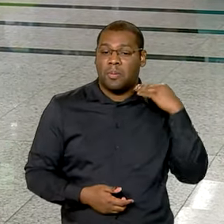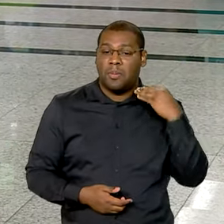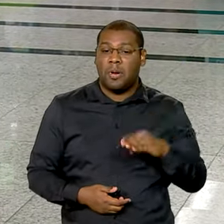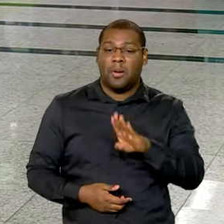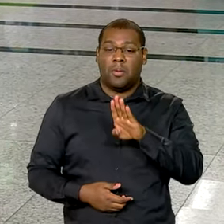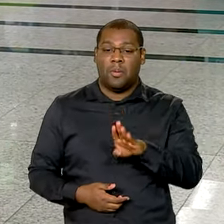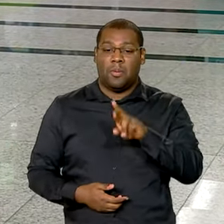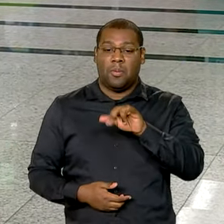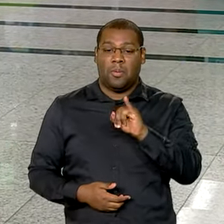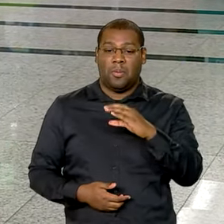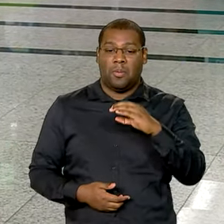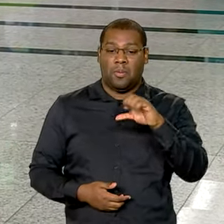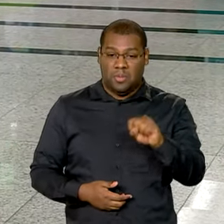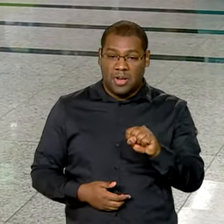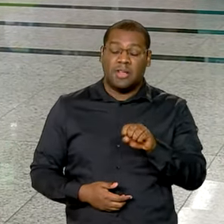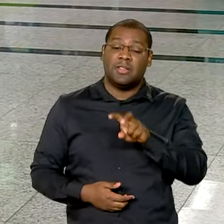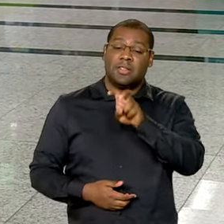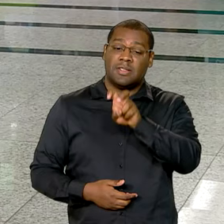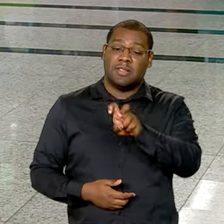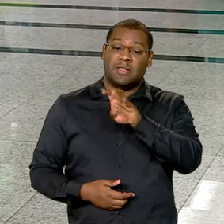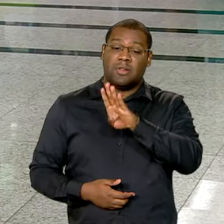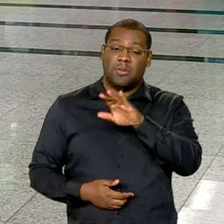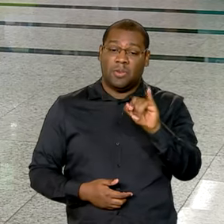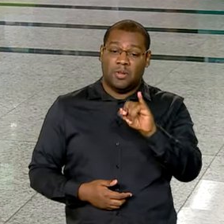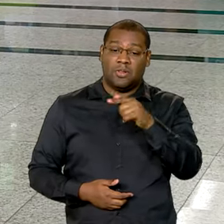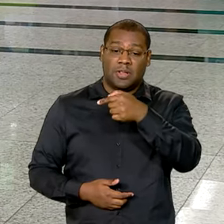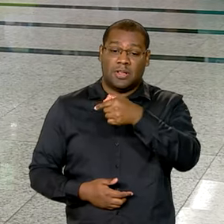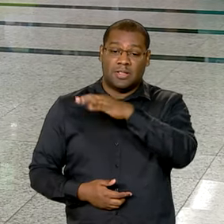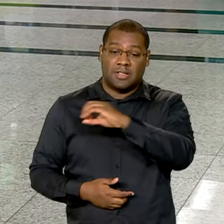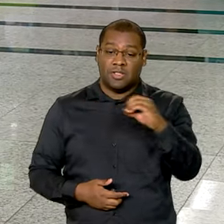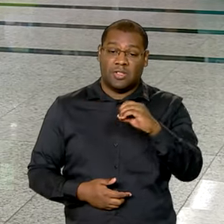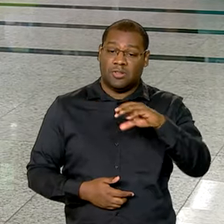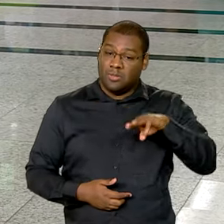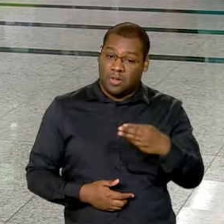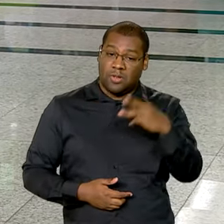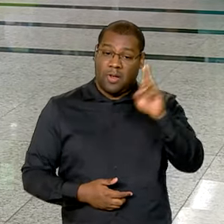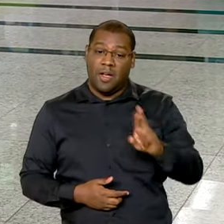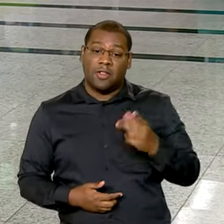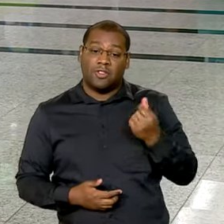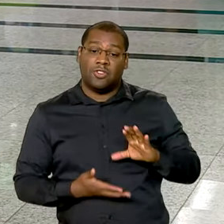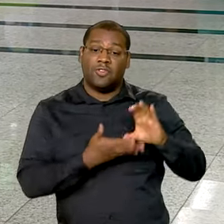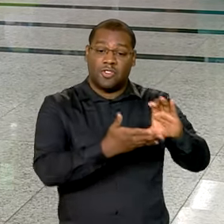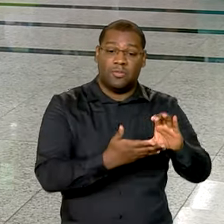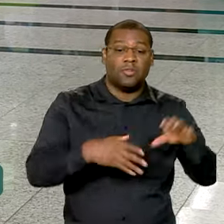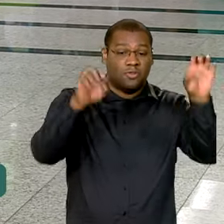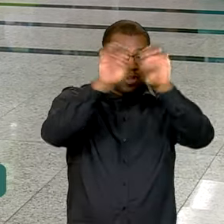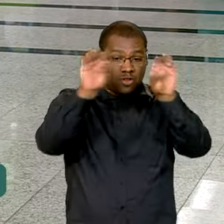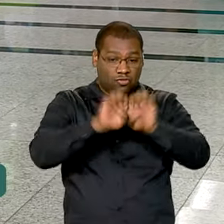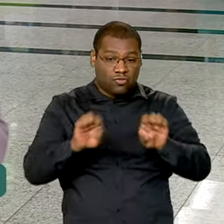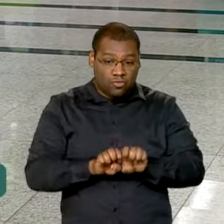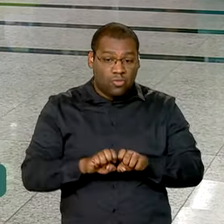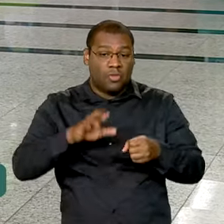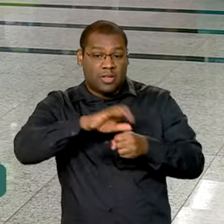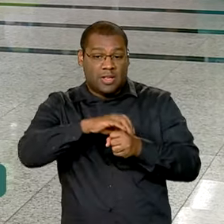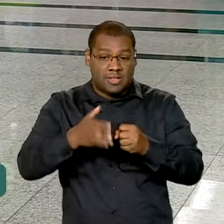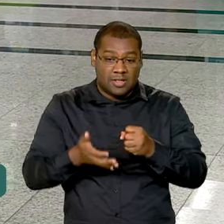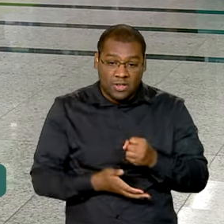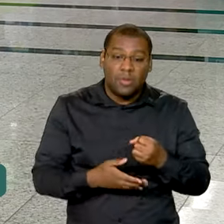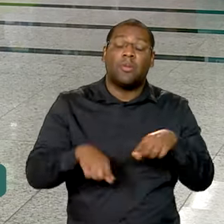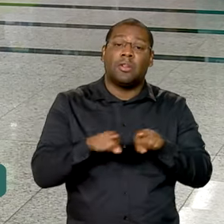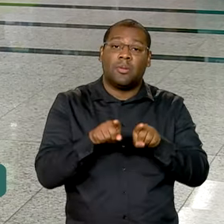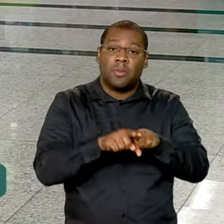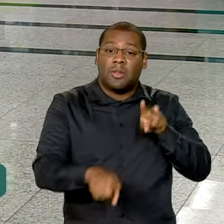750 milhões de reais para obras de infraestrutura urbana, saneamento básico e proteção